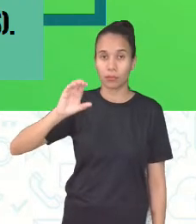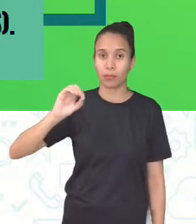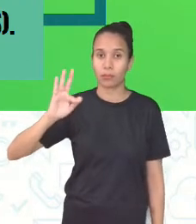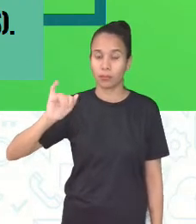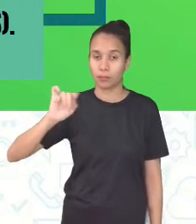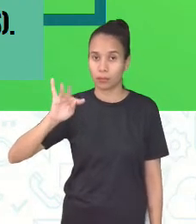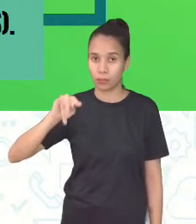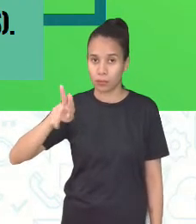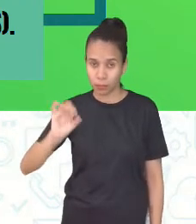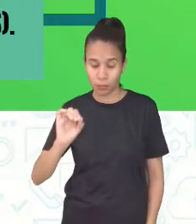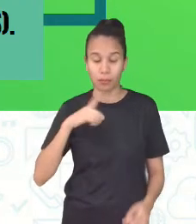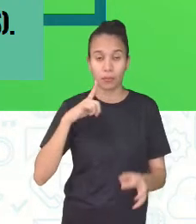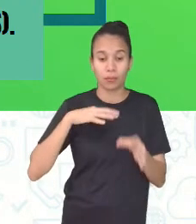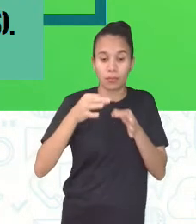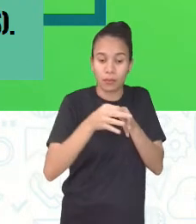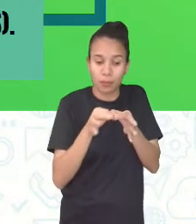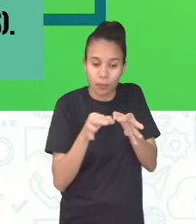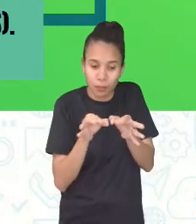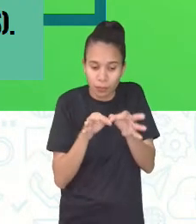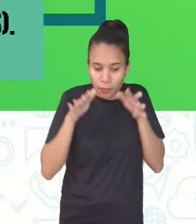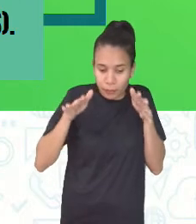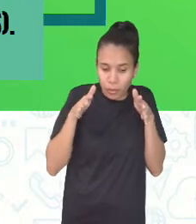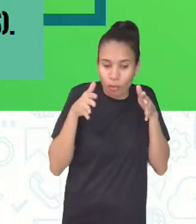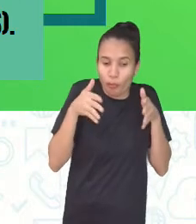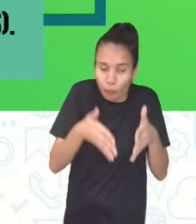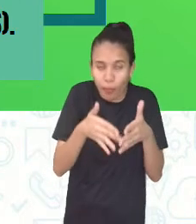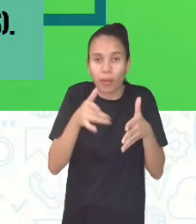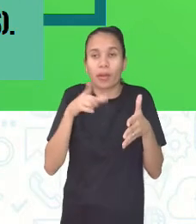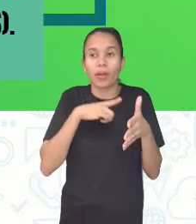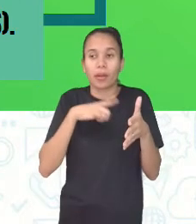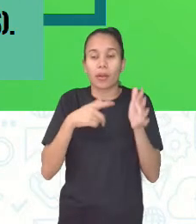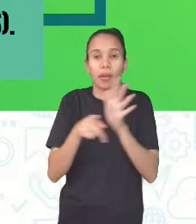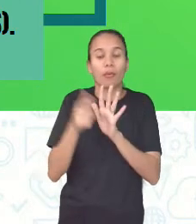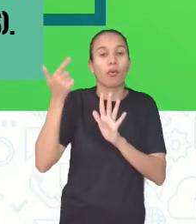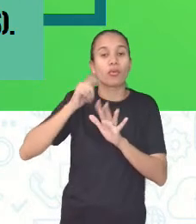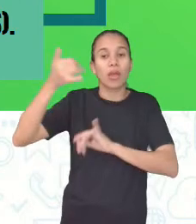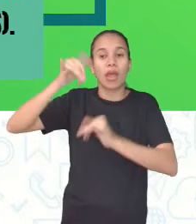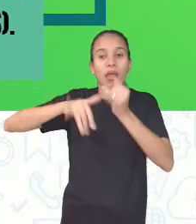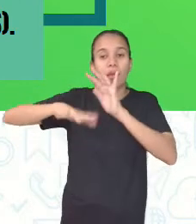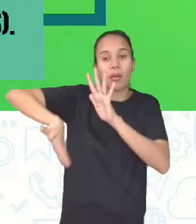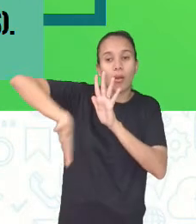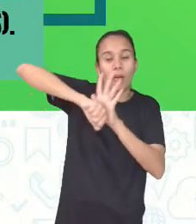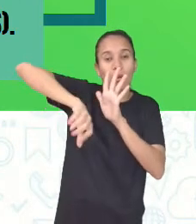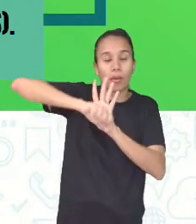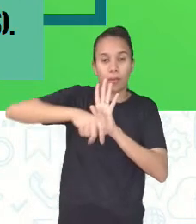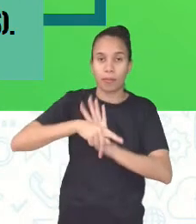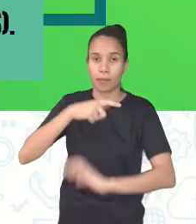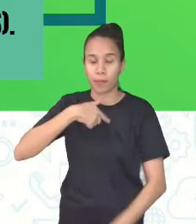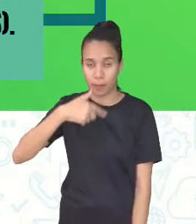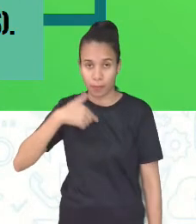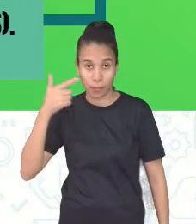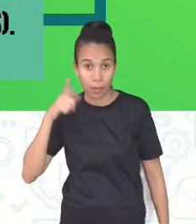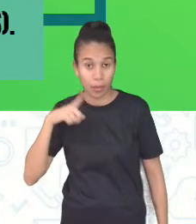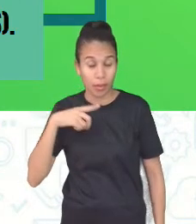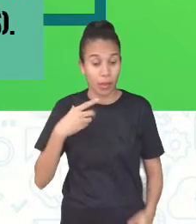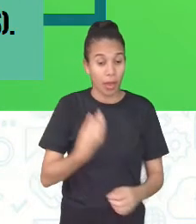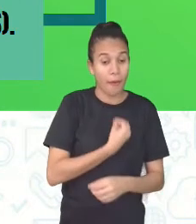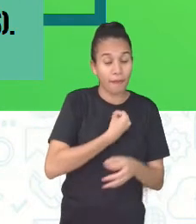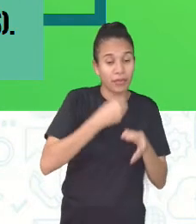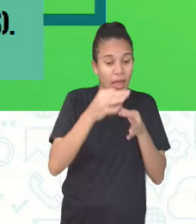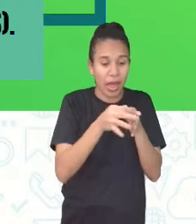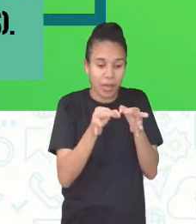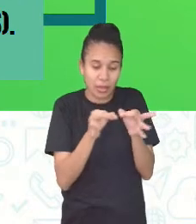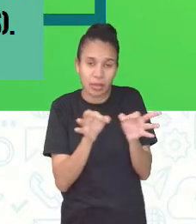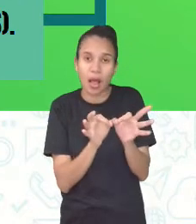que é formado por células especiais, que são os quimiorreceptores do olfato. E essas células são dotadas